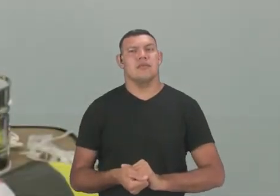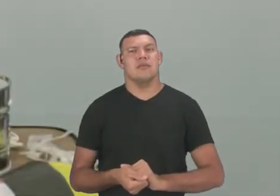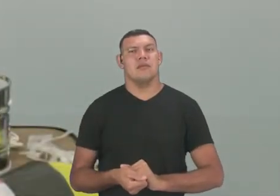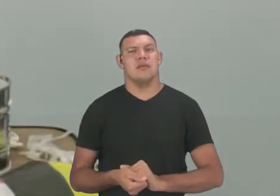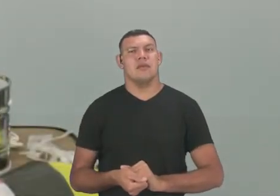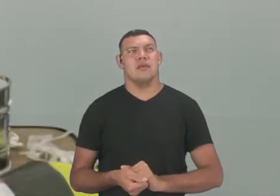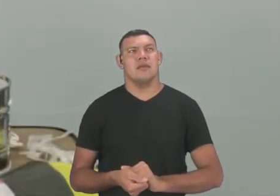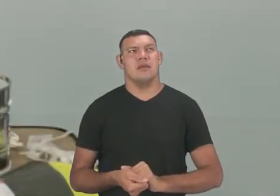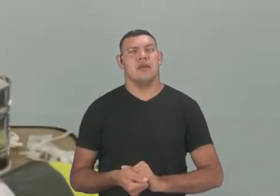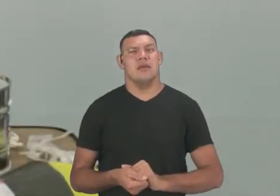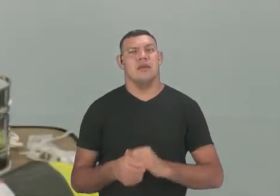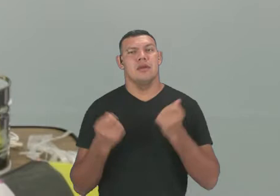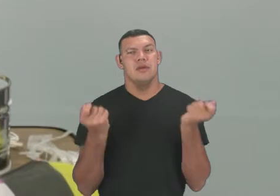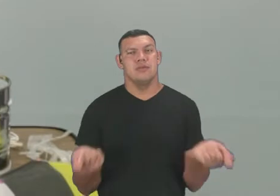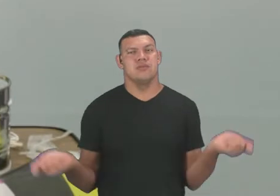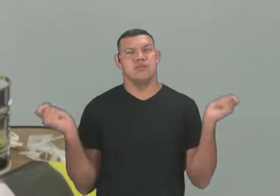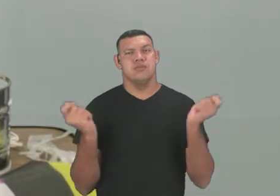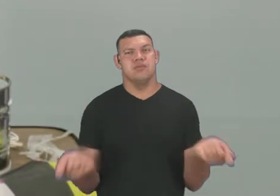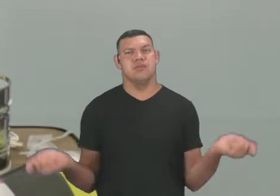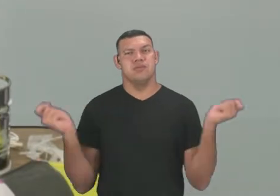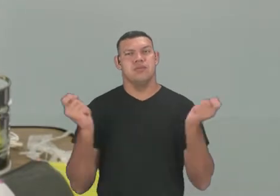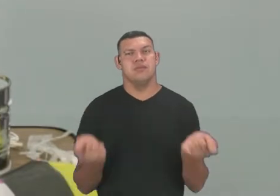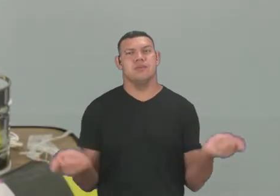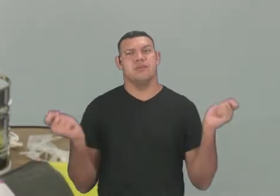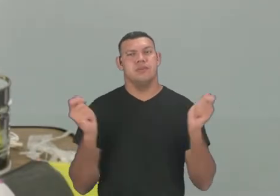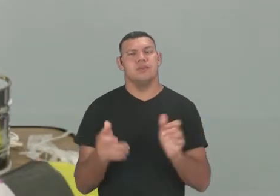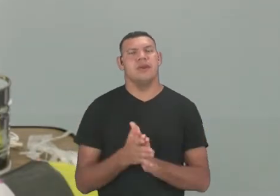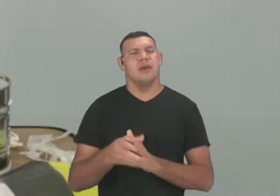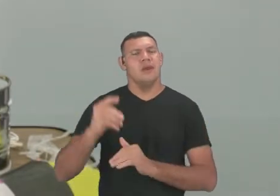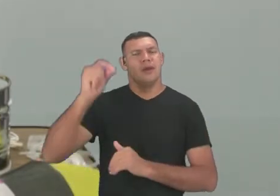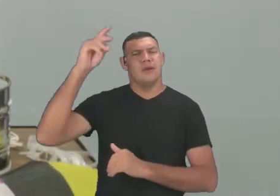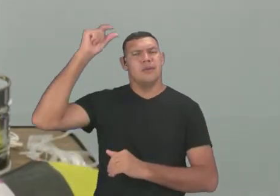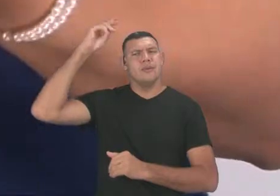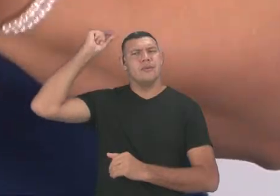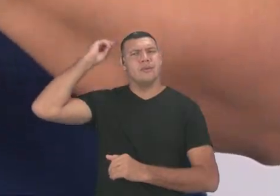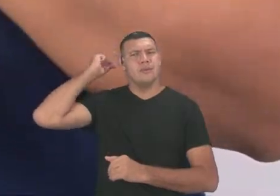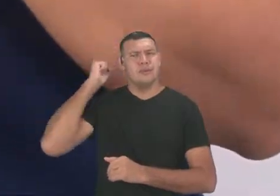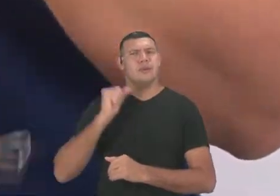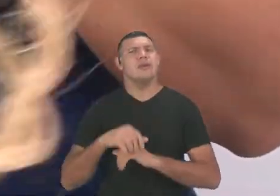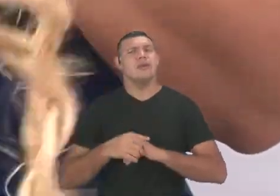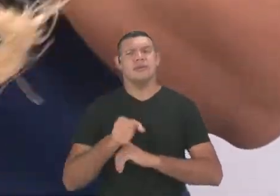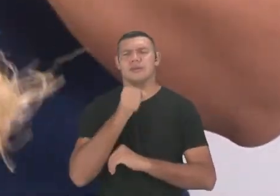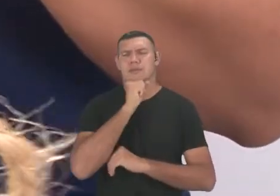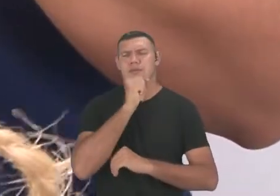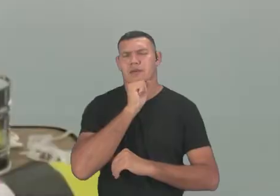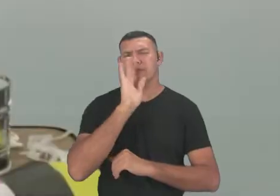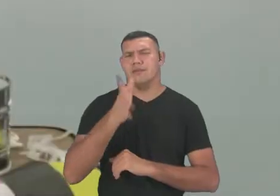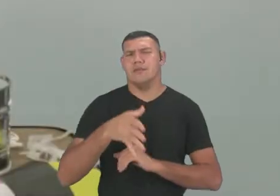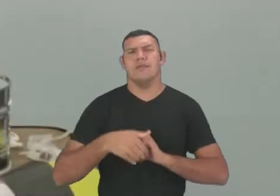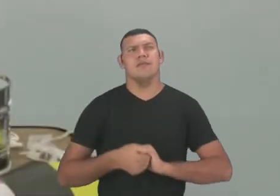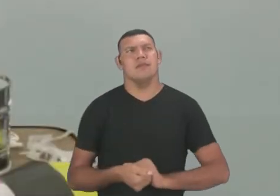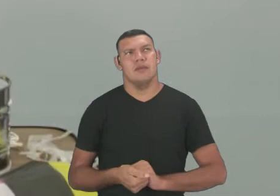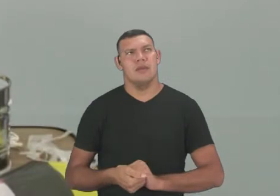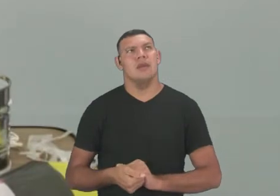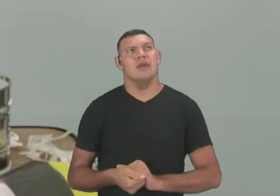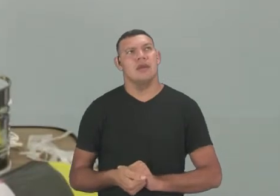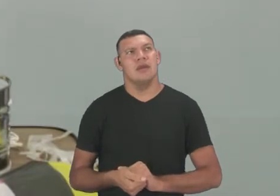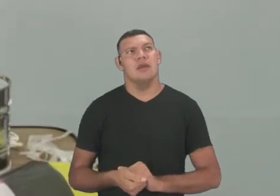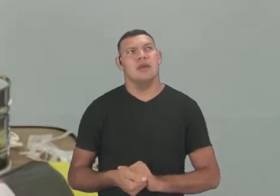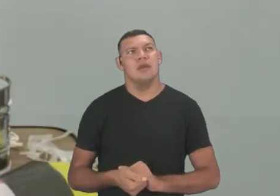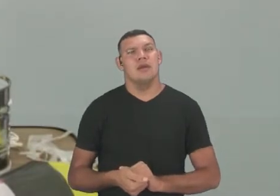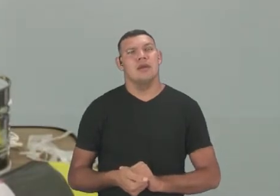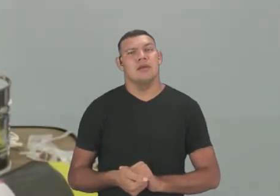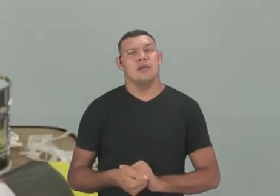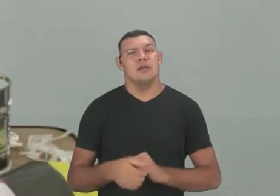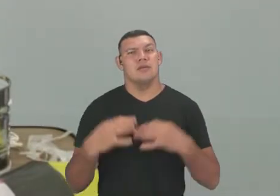A corda, que é um brinquedo já bem antigo, certo? A corda, ela é feita de? Essa